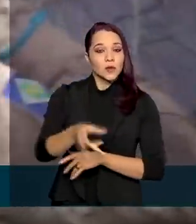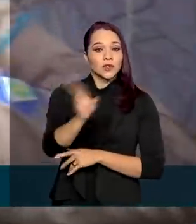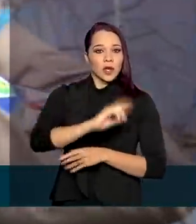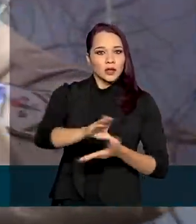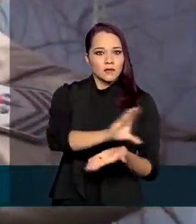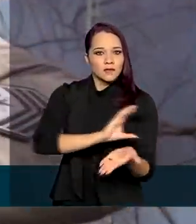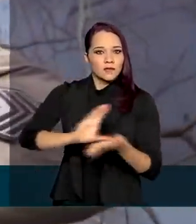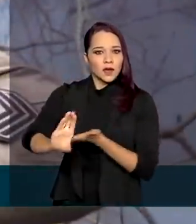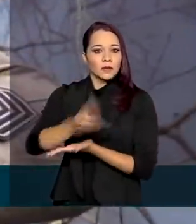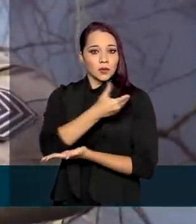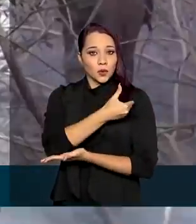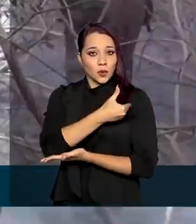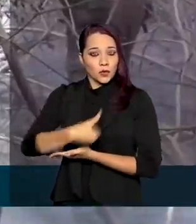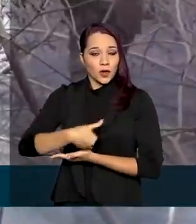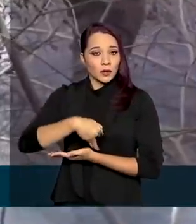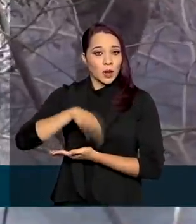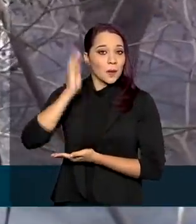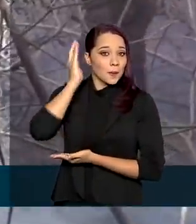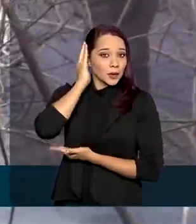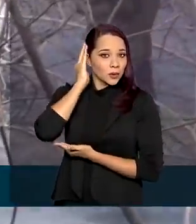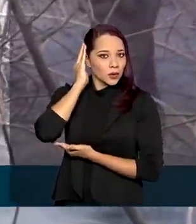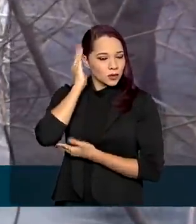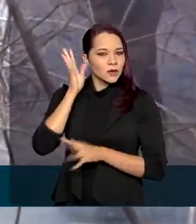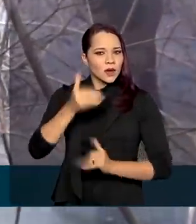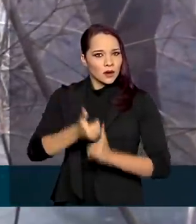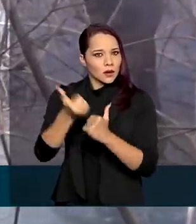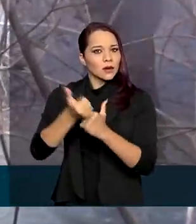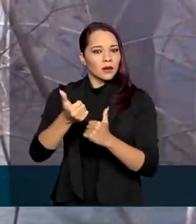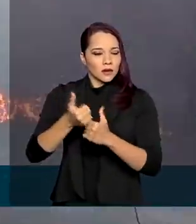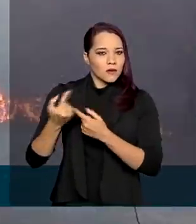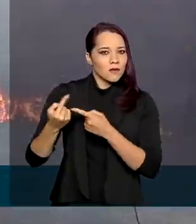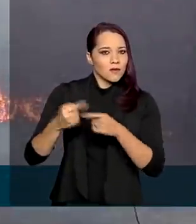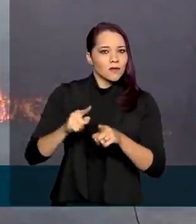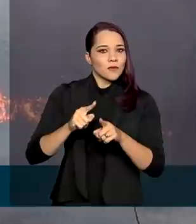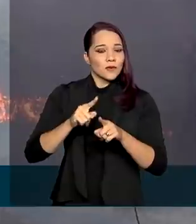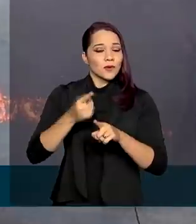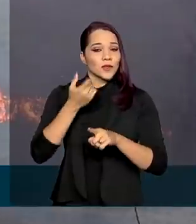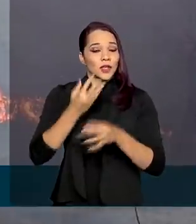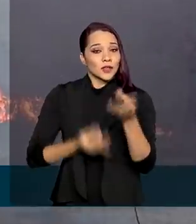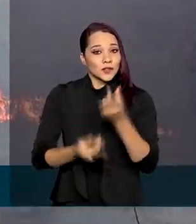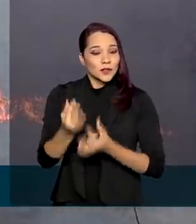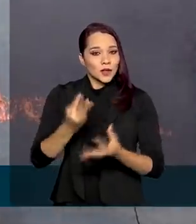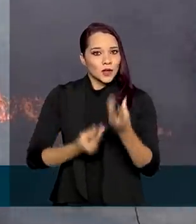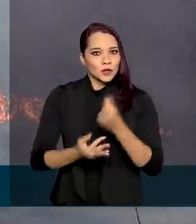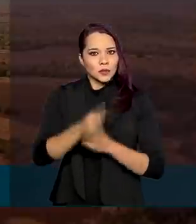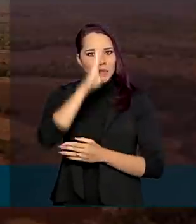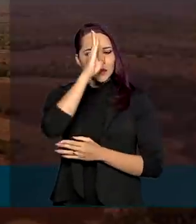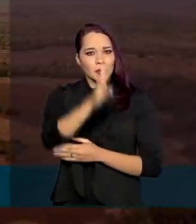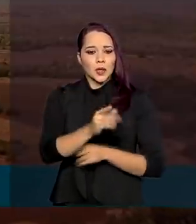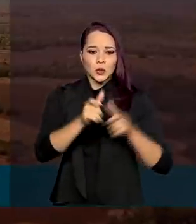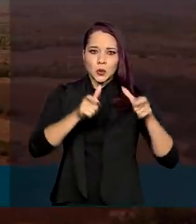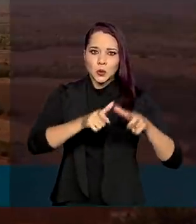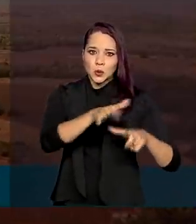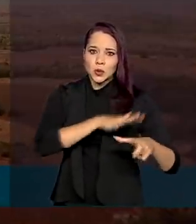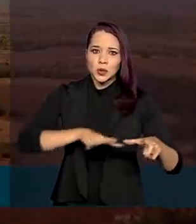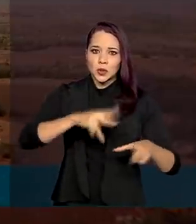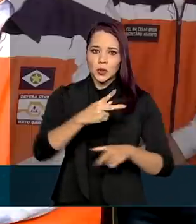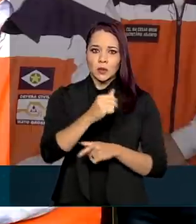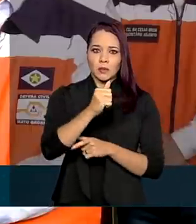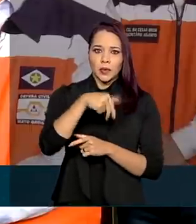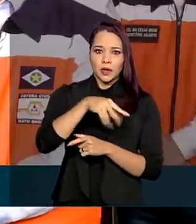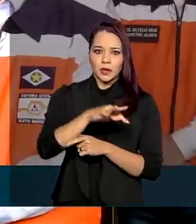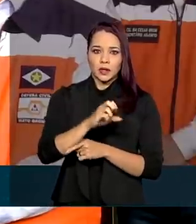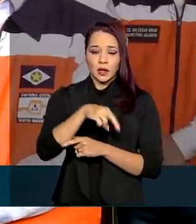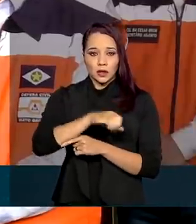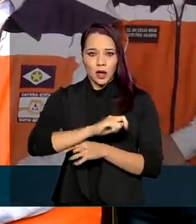governo federal ao Mato Grosso vão reforçar o combate aos incêndios que afetam principalmente a região do Pantanal.